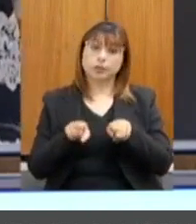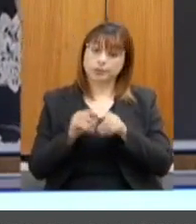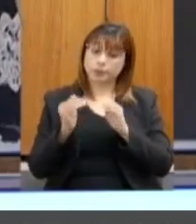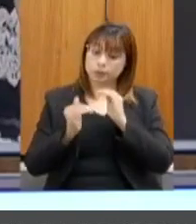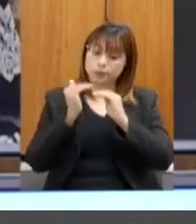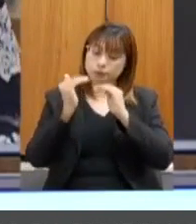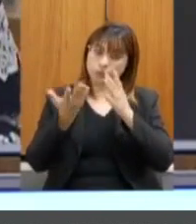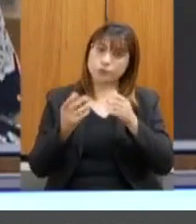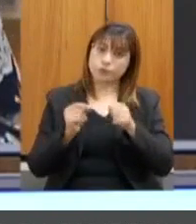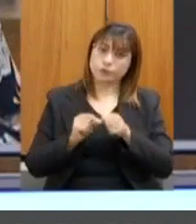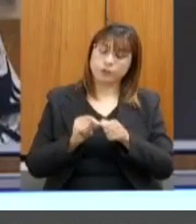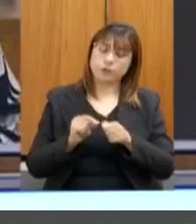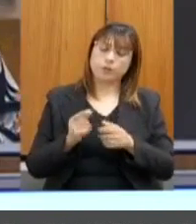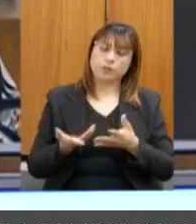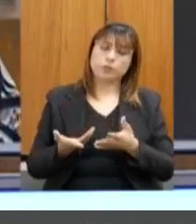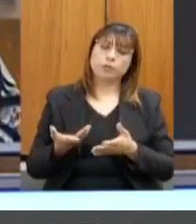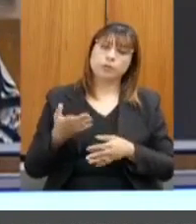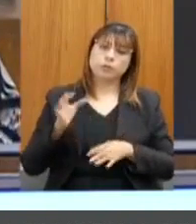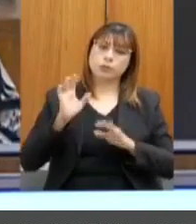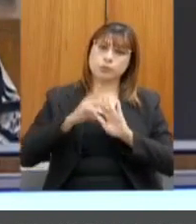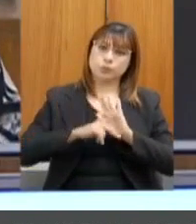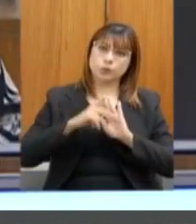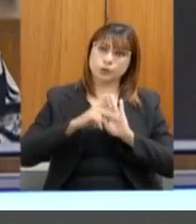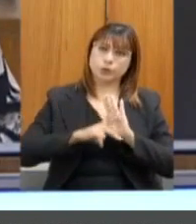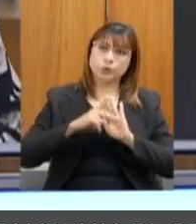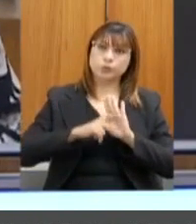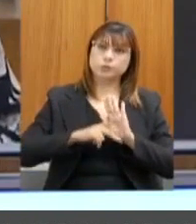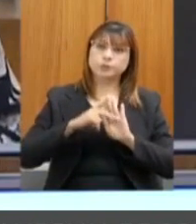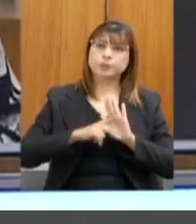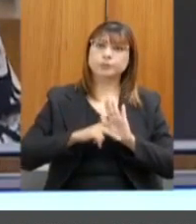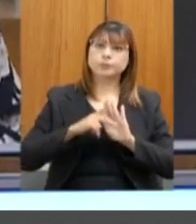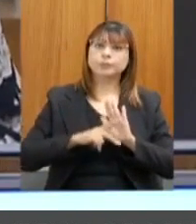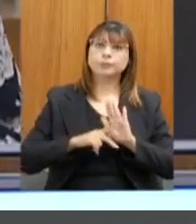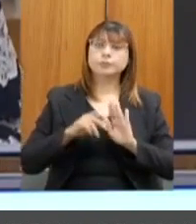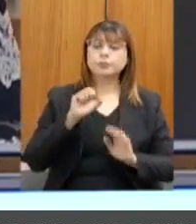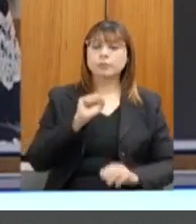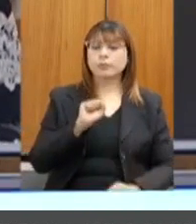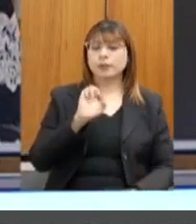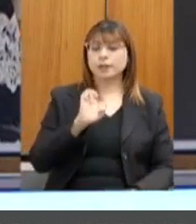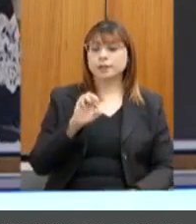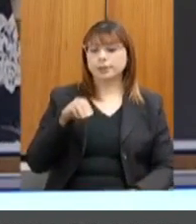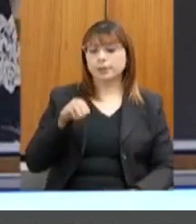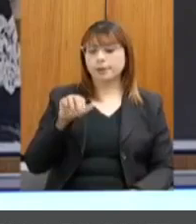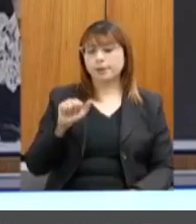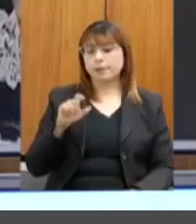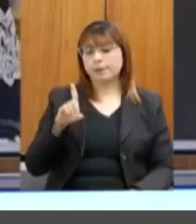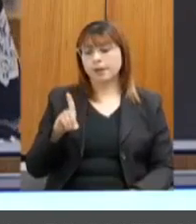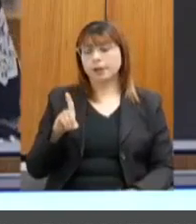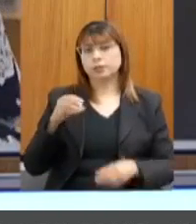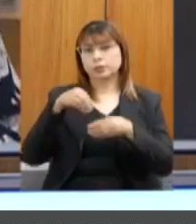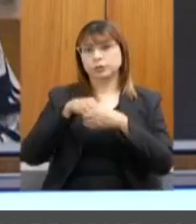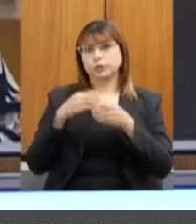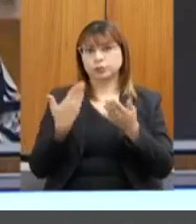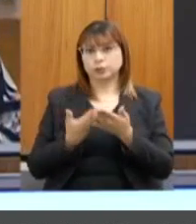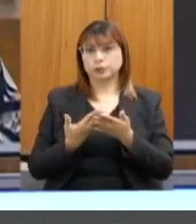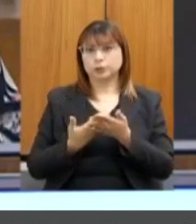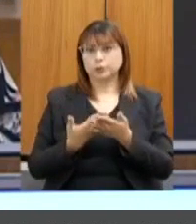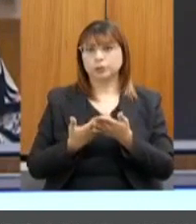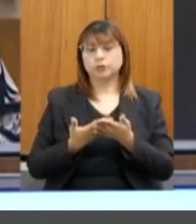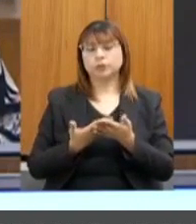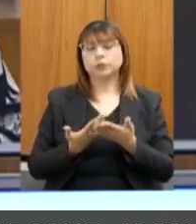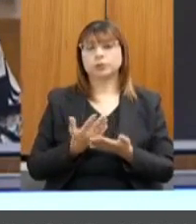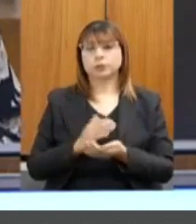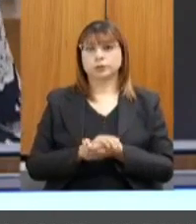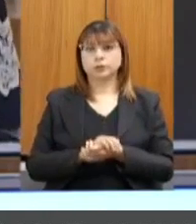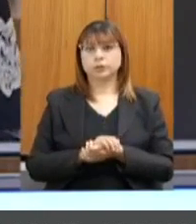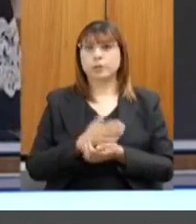também que eu gostaria de destacar. O próximo, por favor. Que é o CEMAD nas escolas, um papo animal. Esse projeto